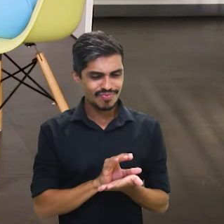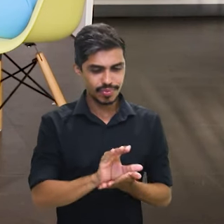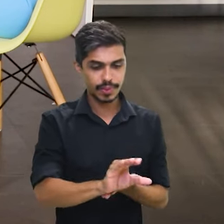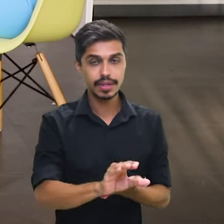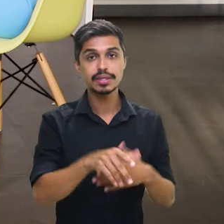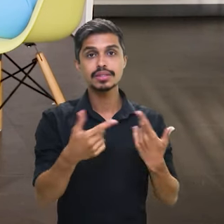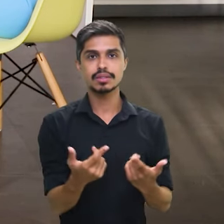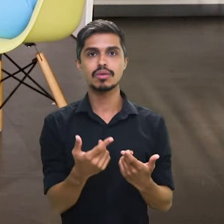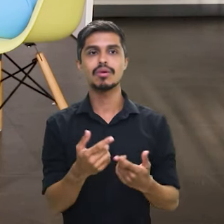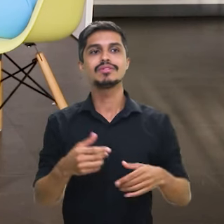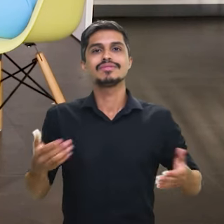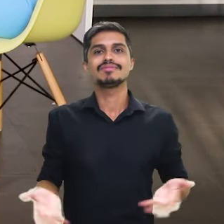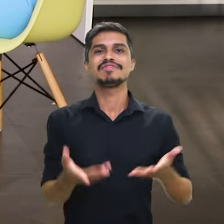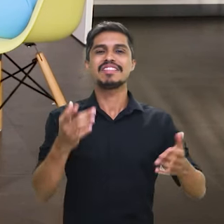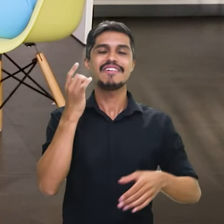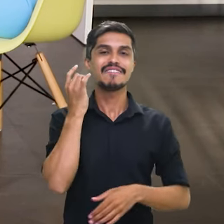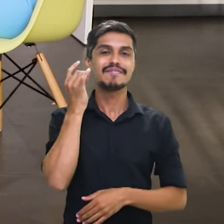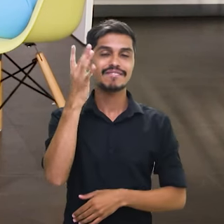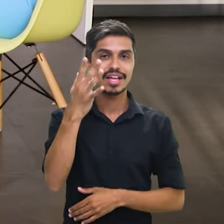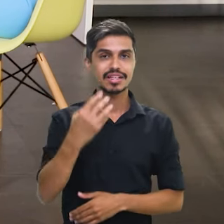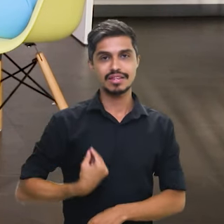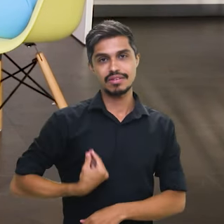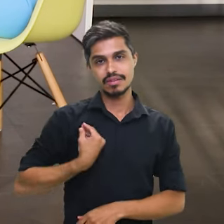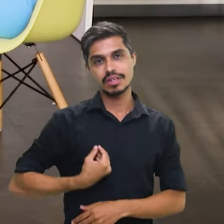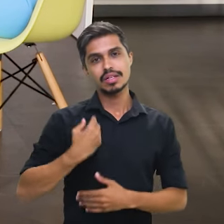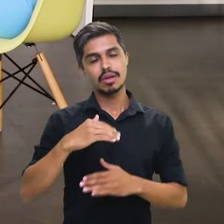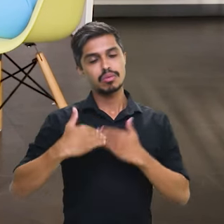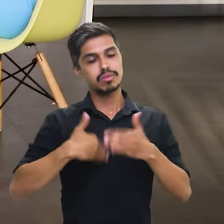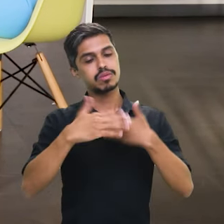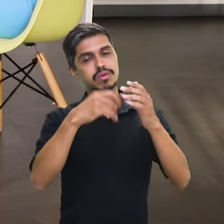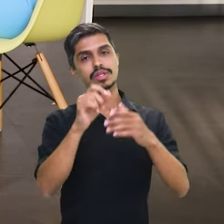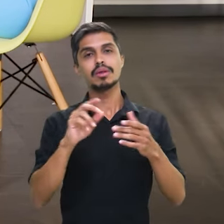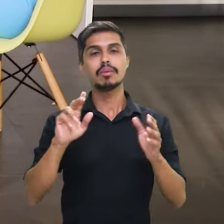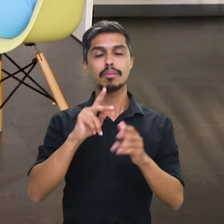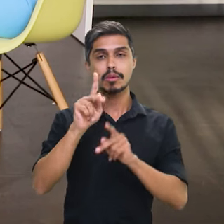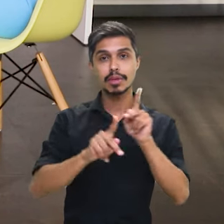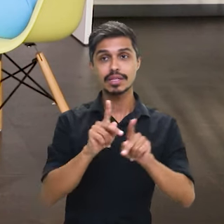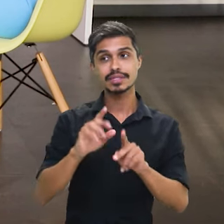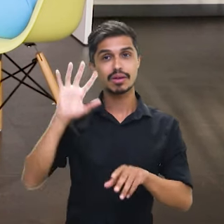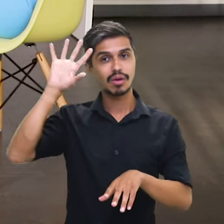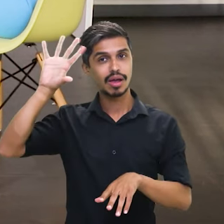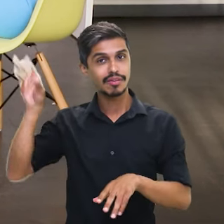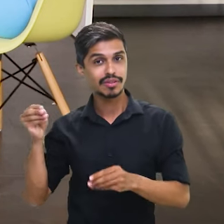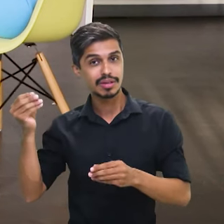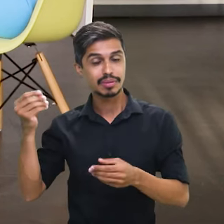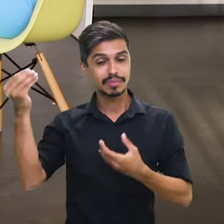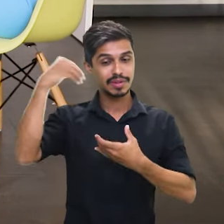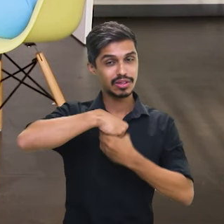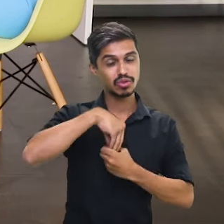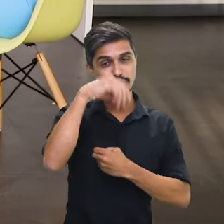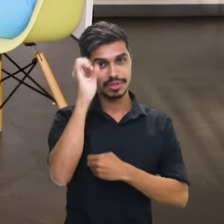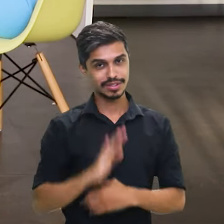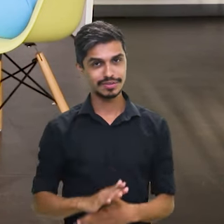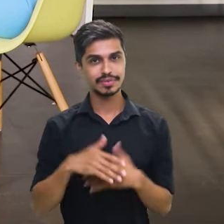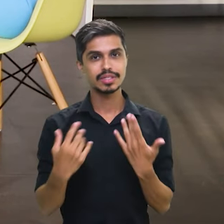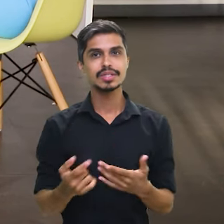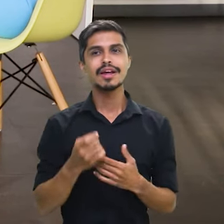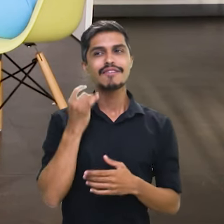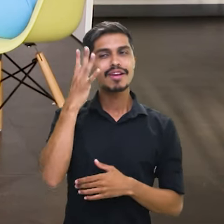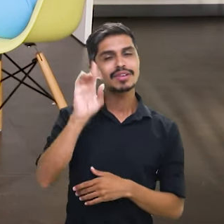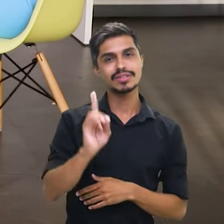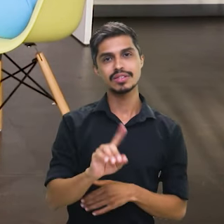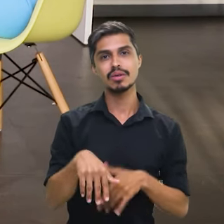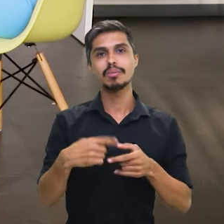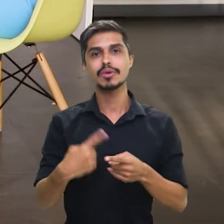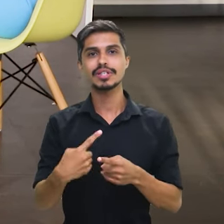recursos para facilitar a vida e o progresso da população brasileira. O que não é nada fácil, porque é um sistema que precisa ser